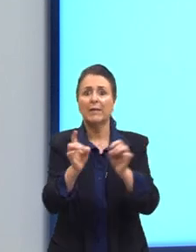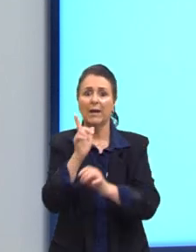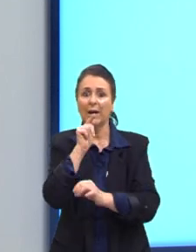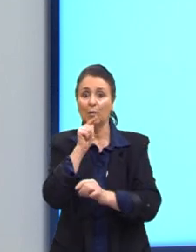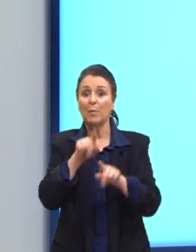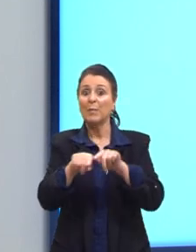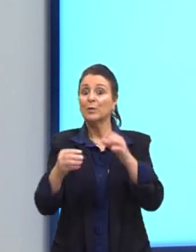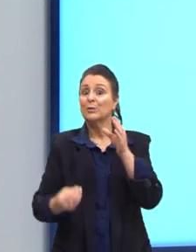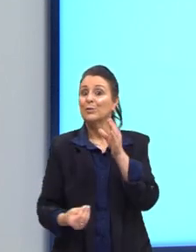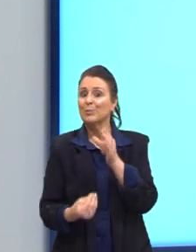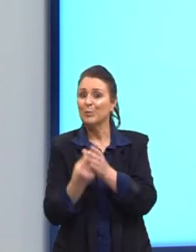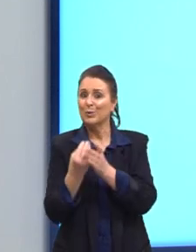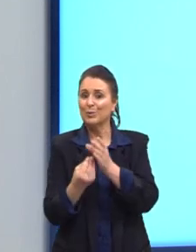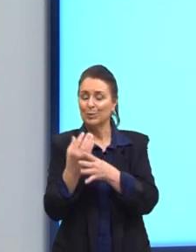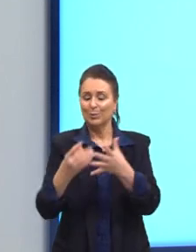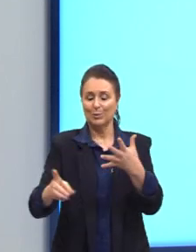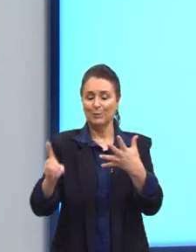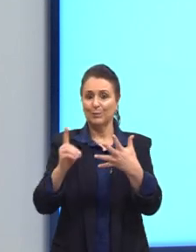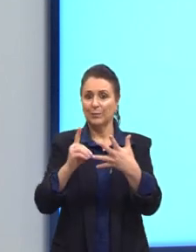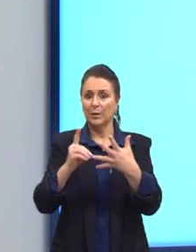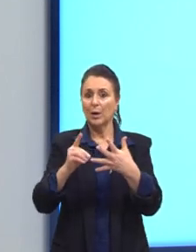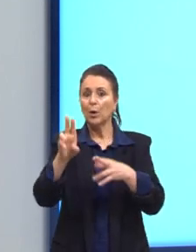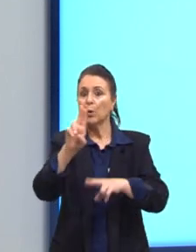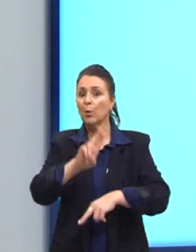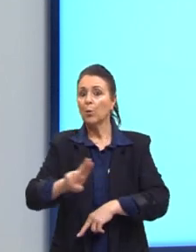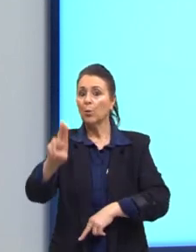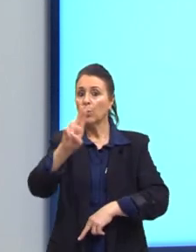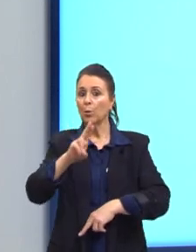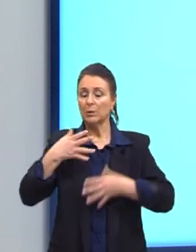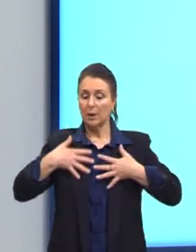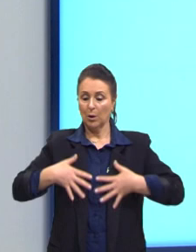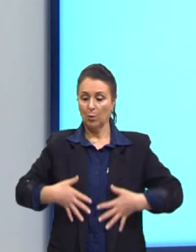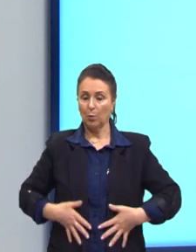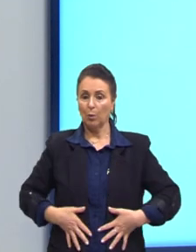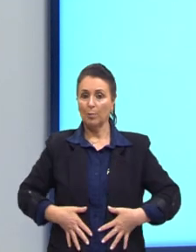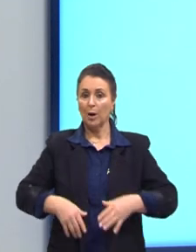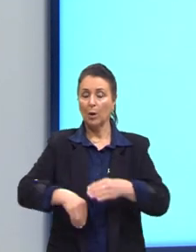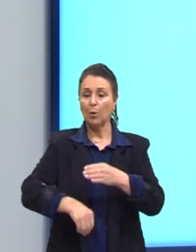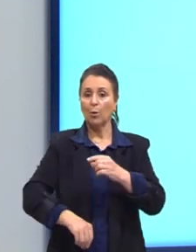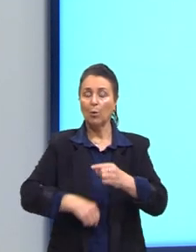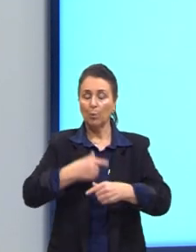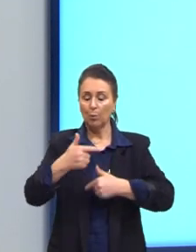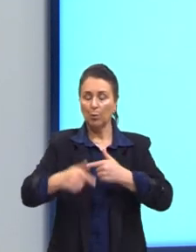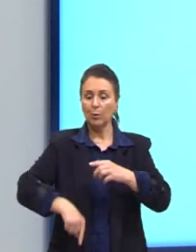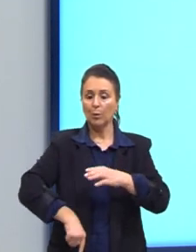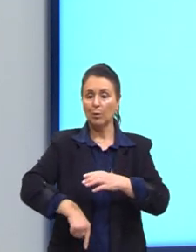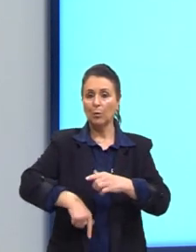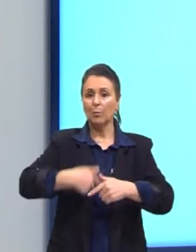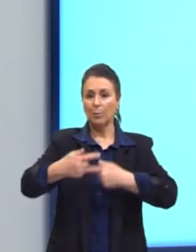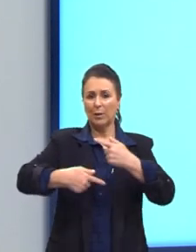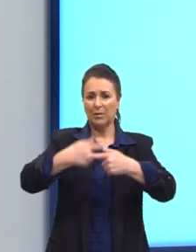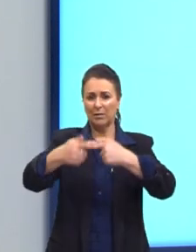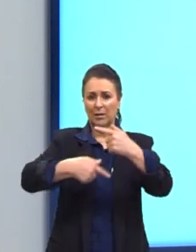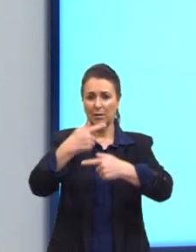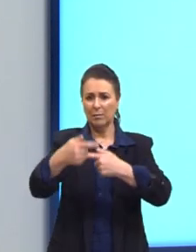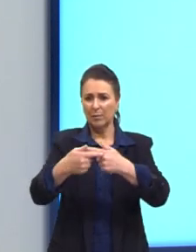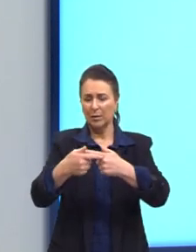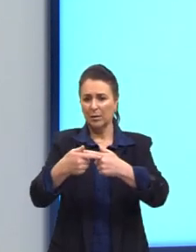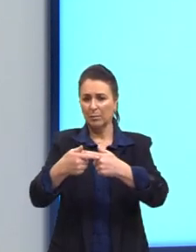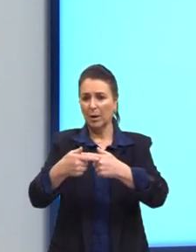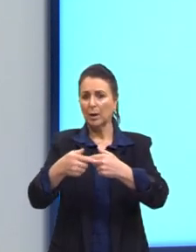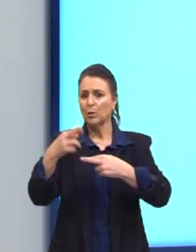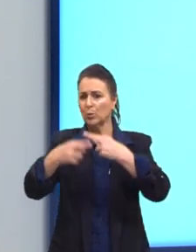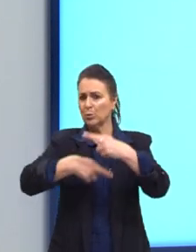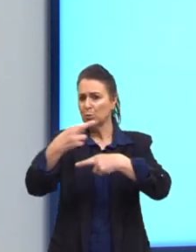Letra D, optar por um vestuário produzido com matéria-prima reciclável. Será que esse é o foco principal ali da